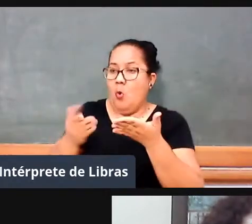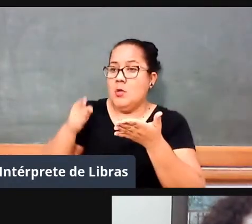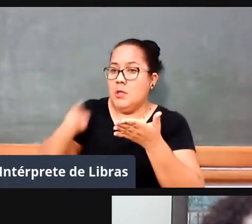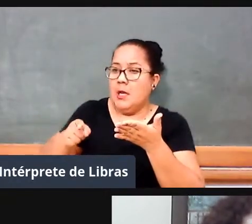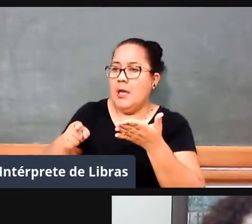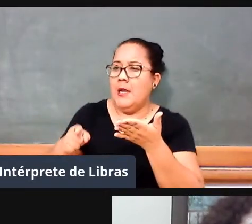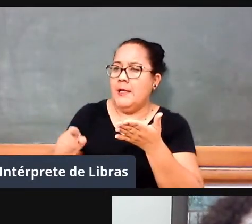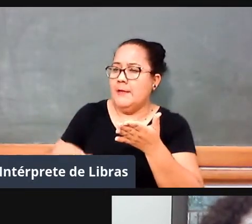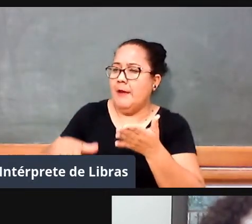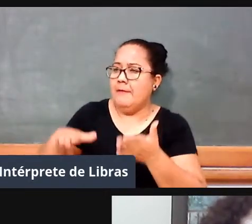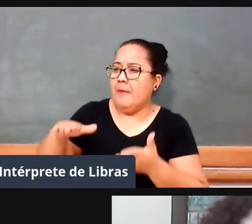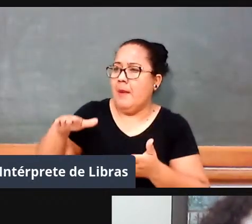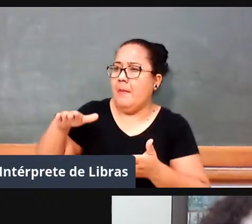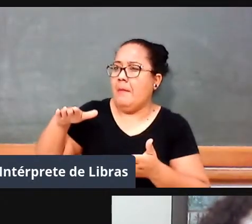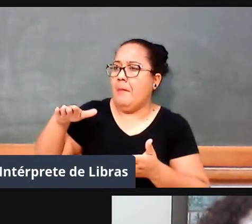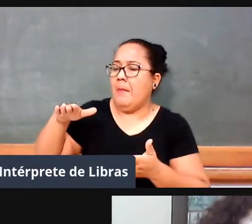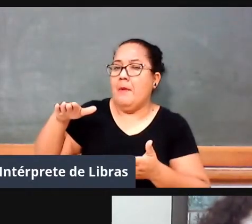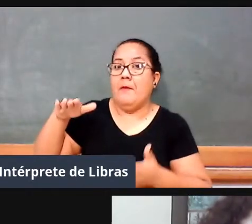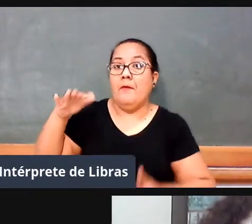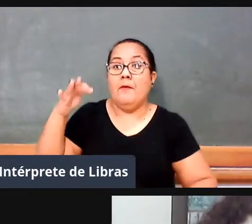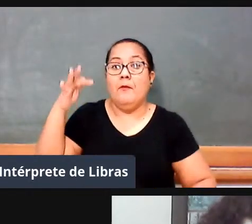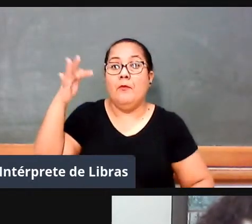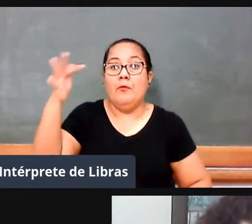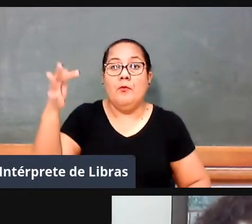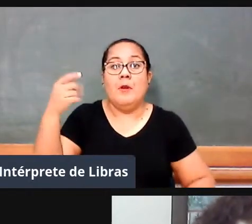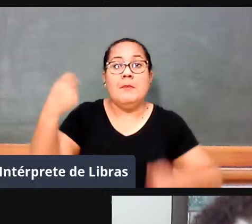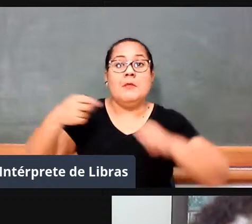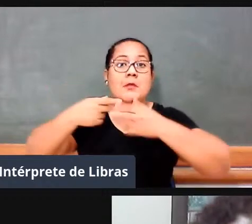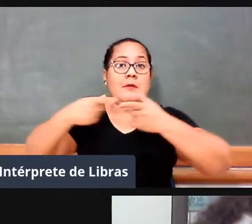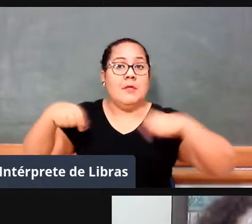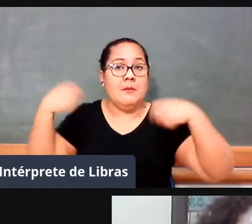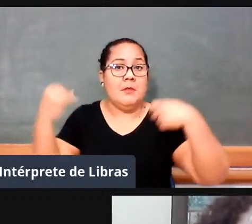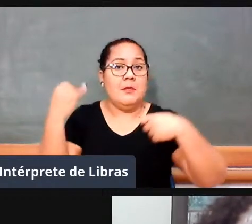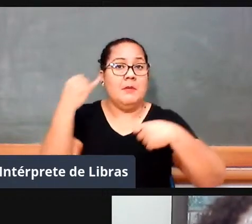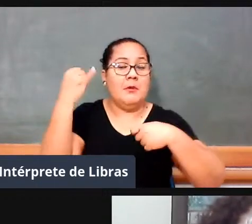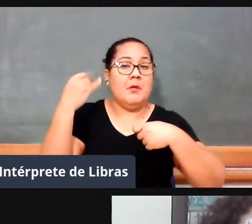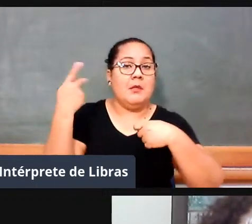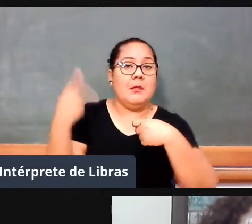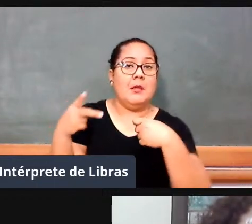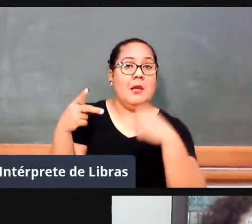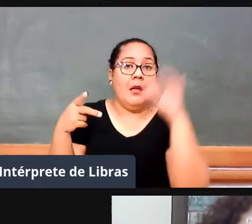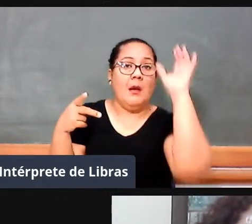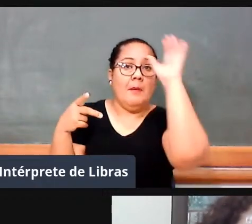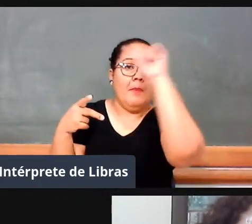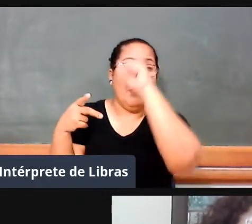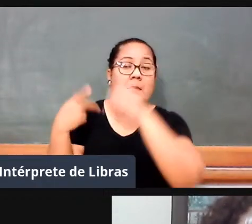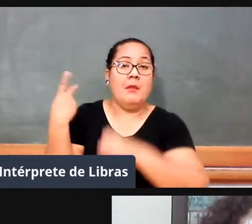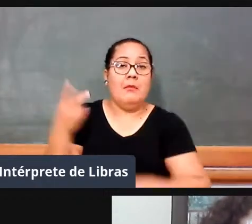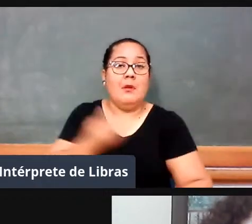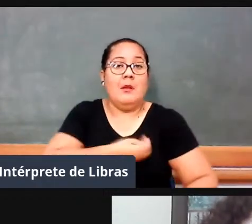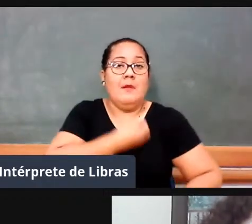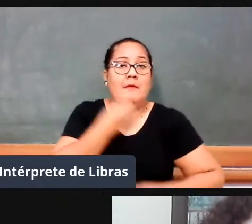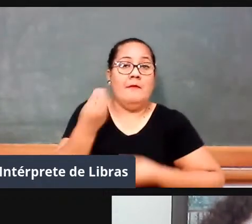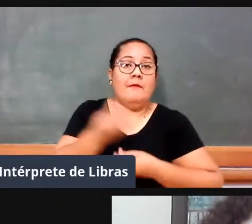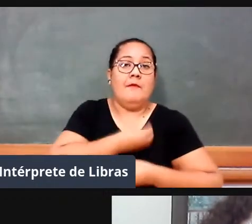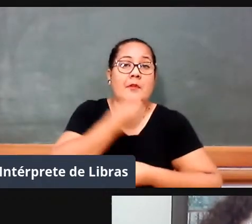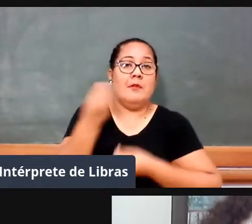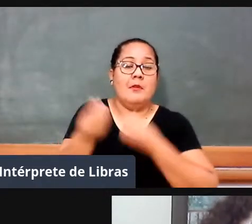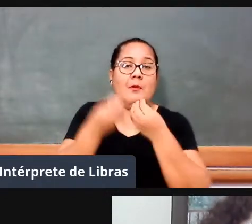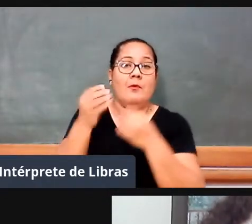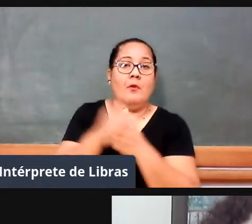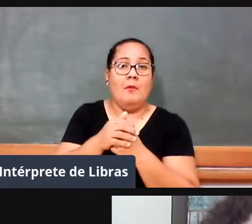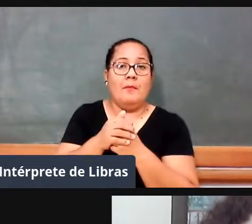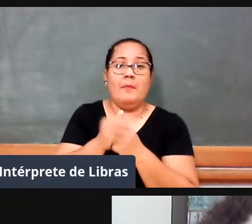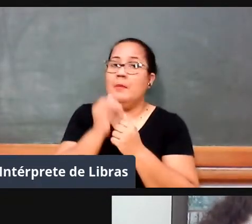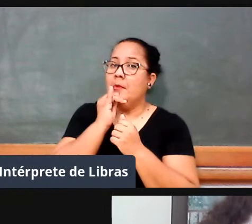né, então, a relação com a realidade, às vezes, ela precisa de muita intermediação, né, então, eu posso estar ensinando números complexos